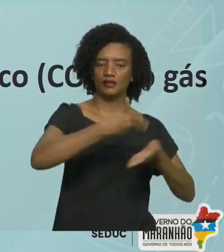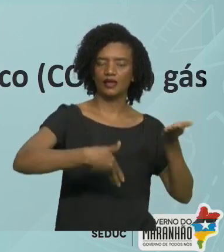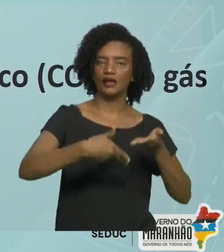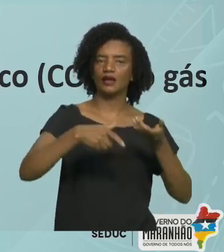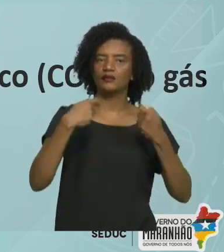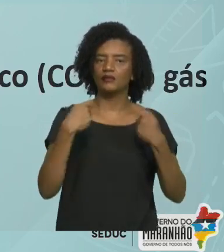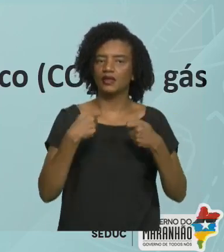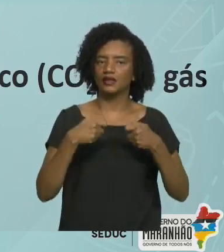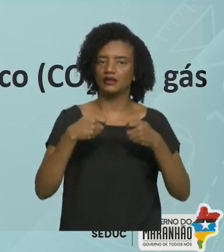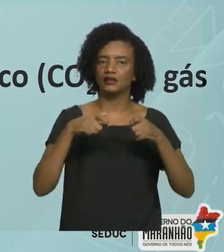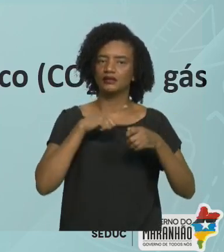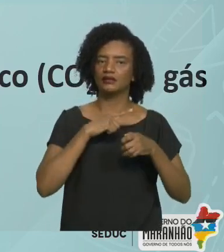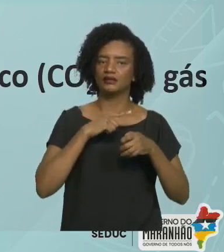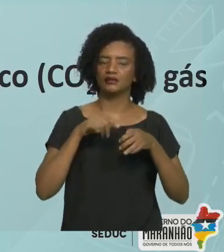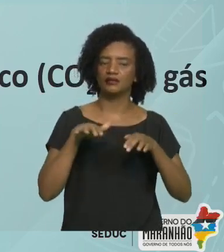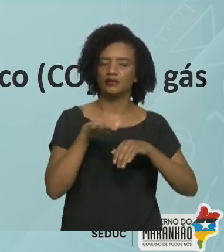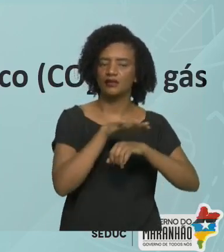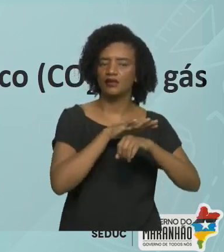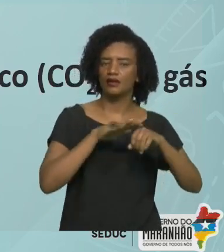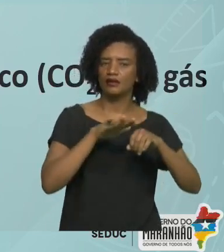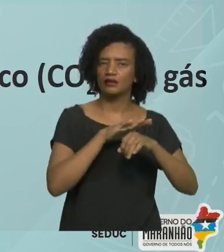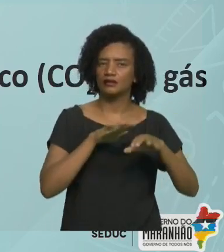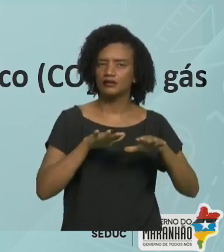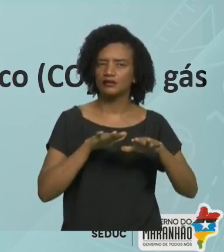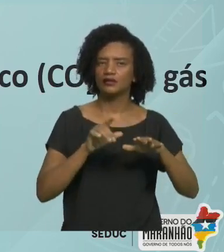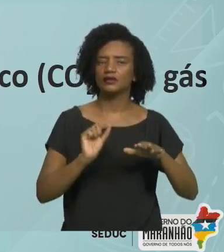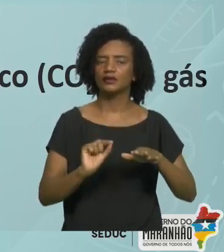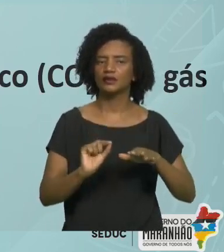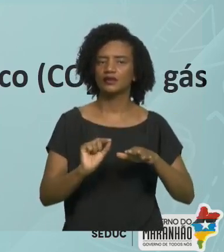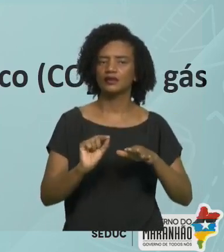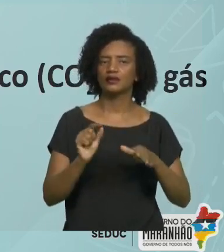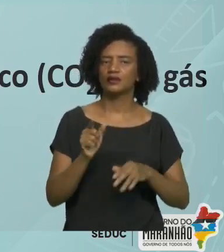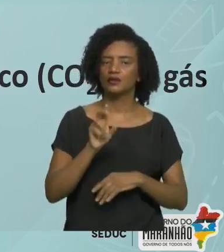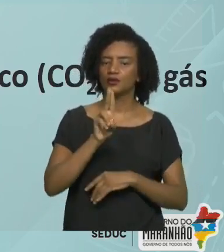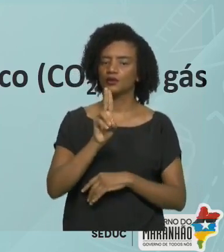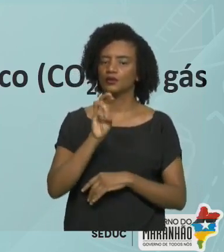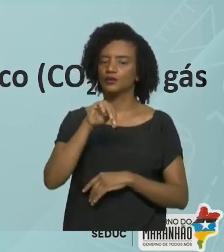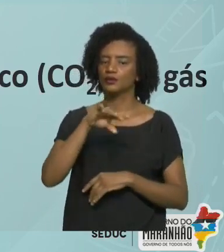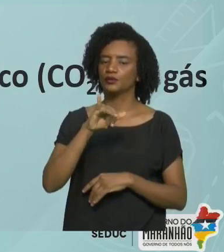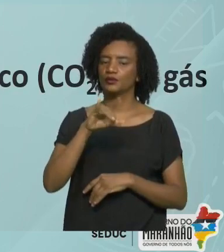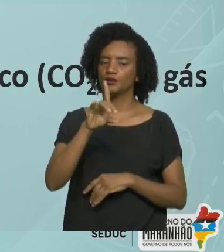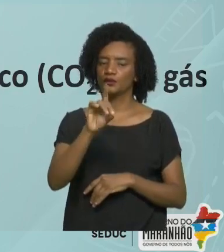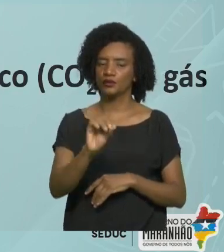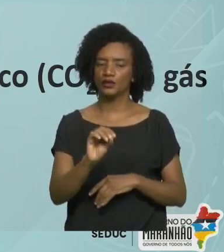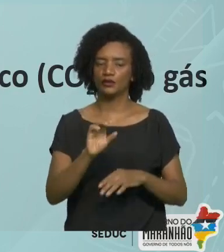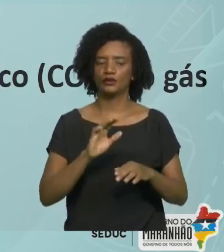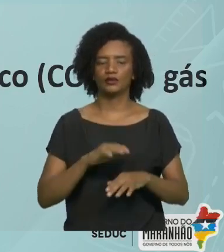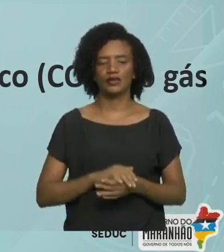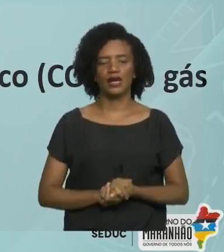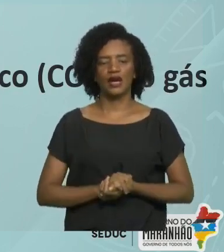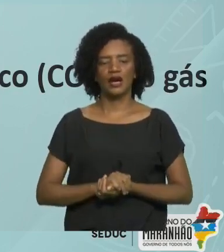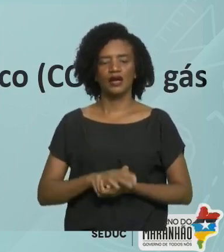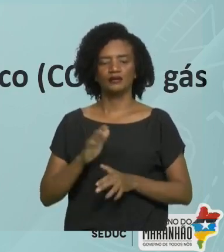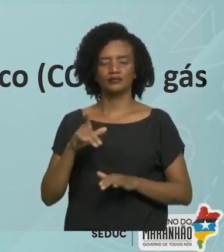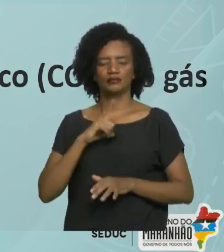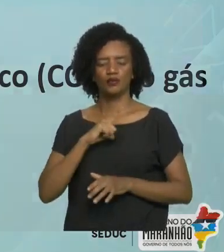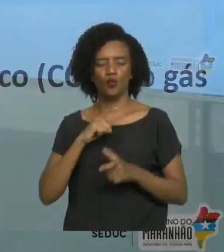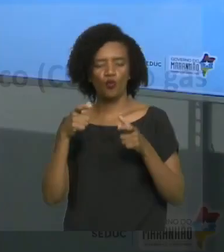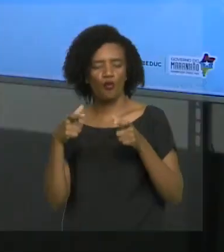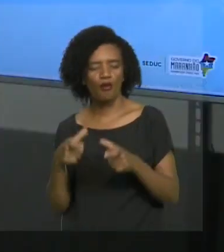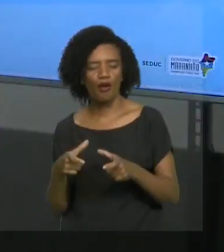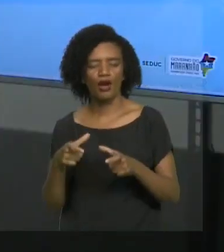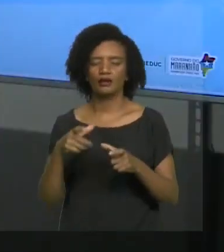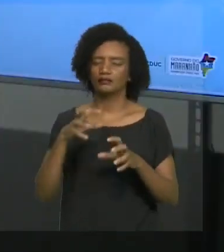locais que tem a umidade muito baixa, em ambientes muito secos, a pessoa tem dificuldade de respirar e muitas vezes até sangra o nariz. E esse